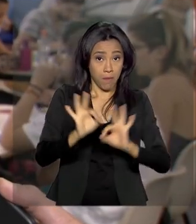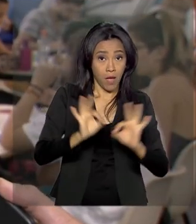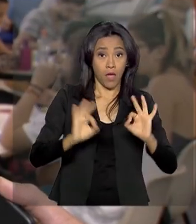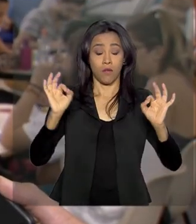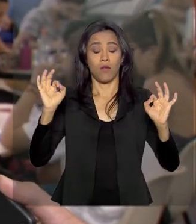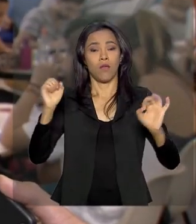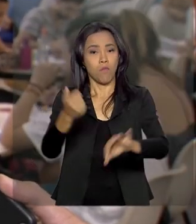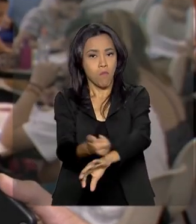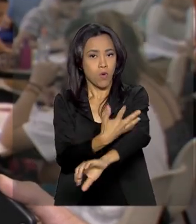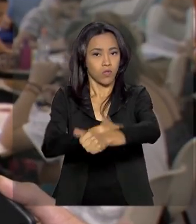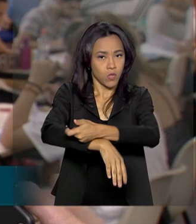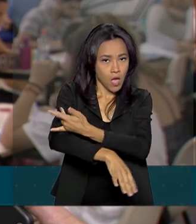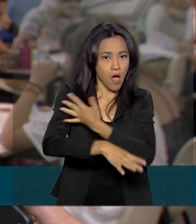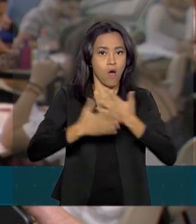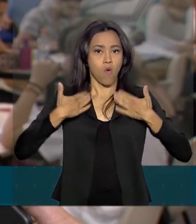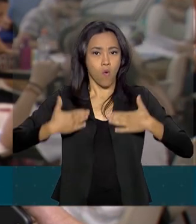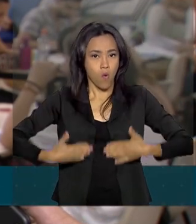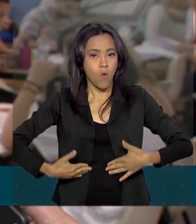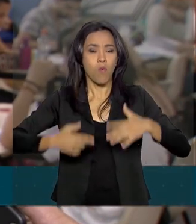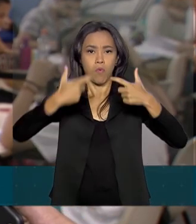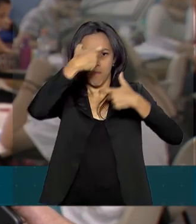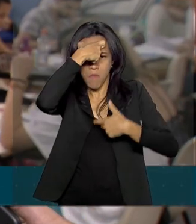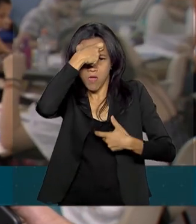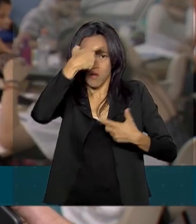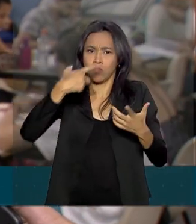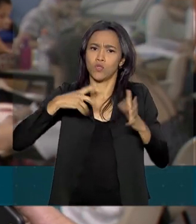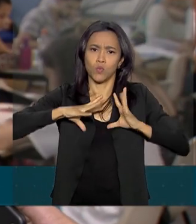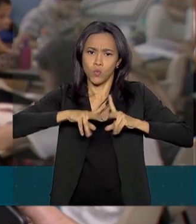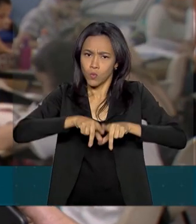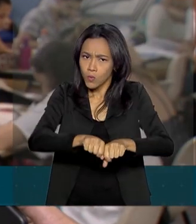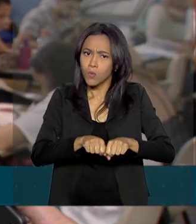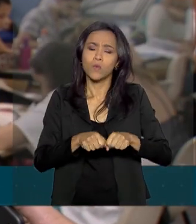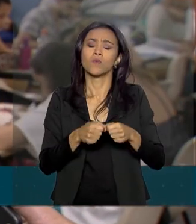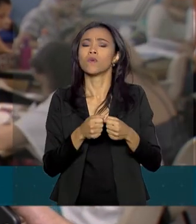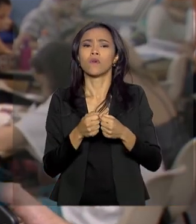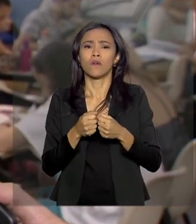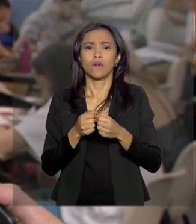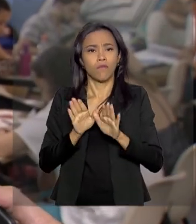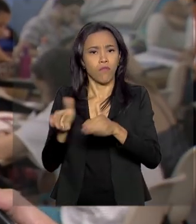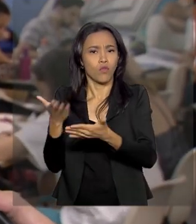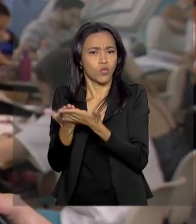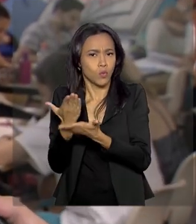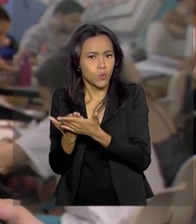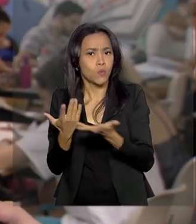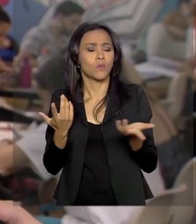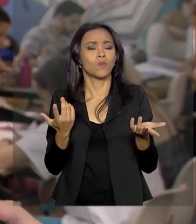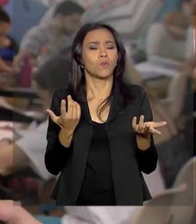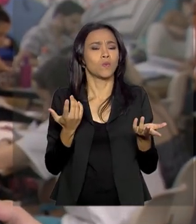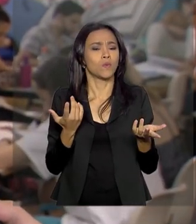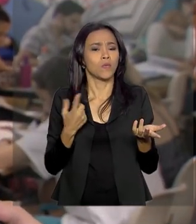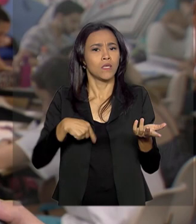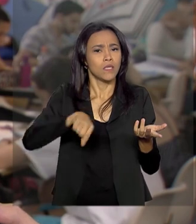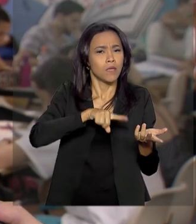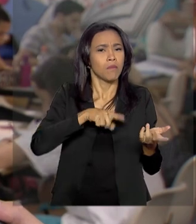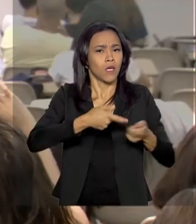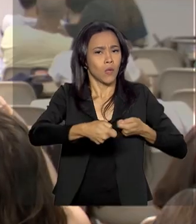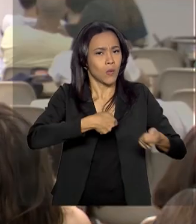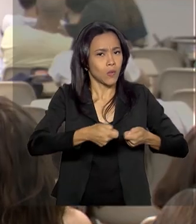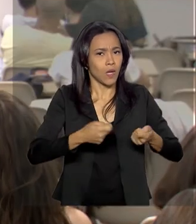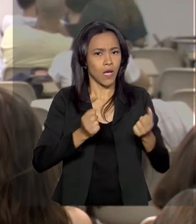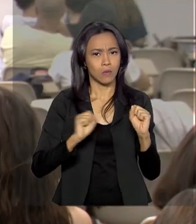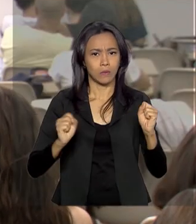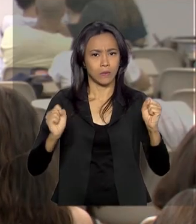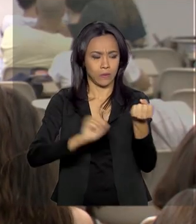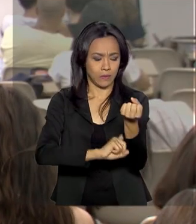um preparo, assim, mental, tanto para o lado do estudo como para o lado, sei lá, do nervosismo, assim.